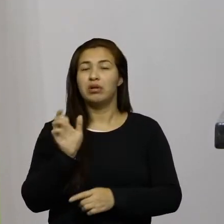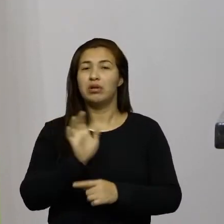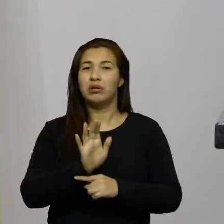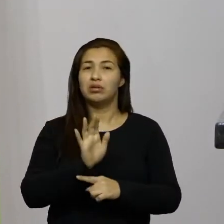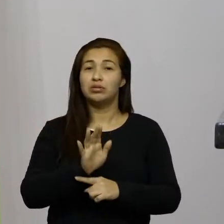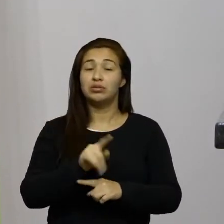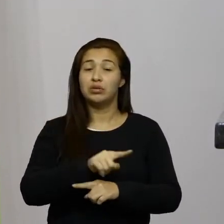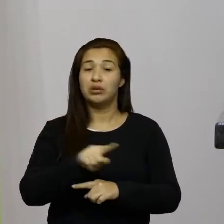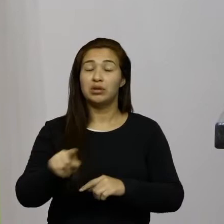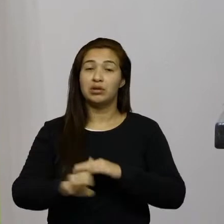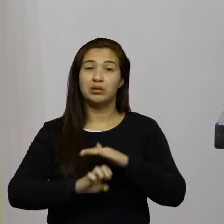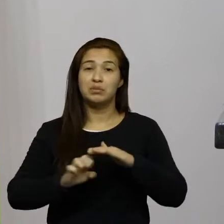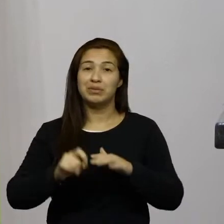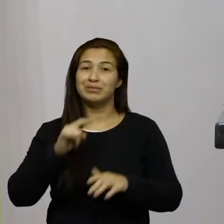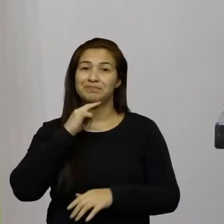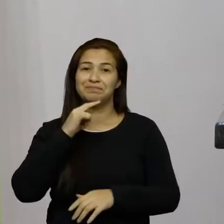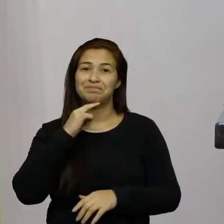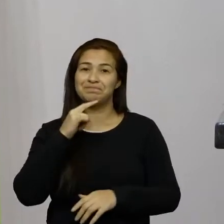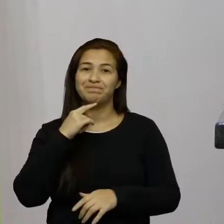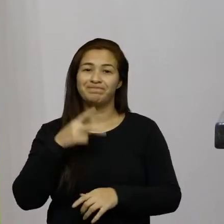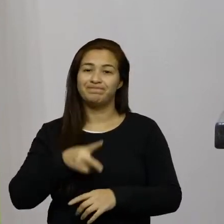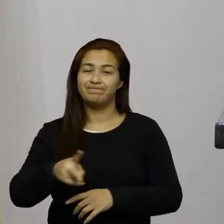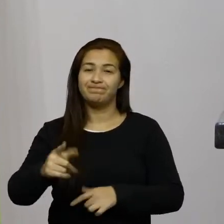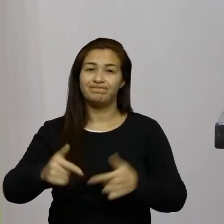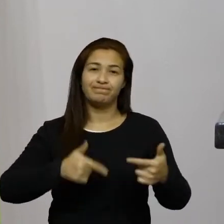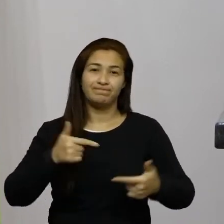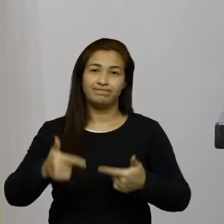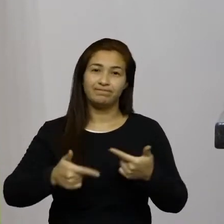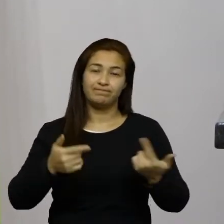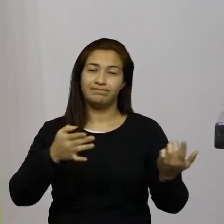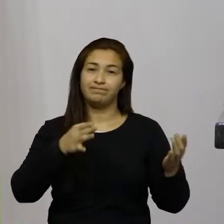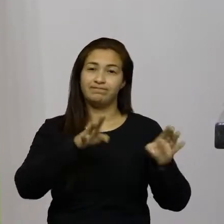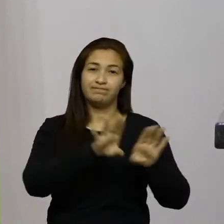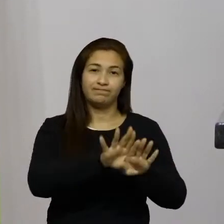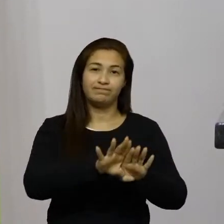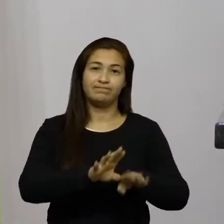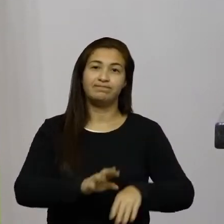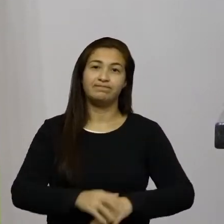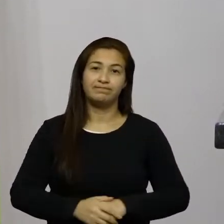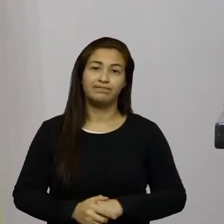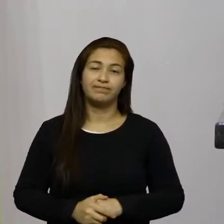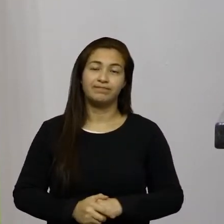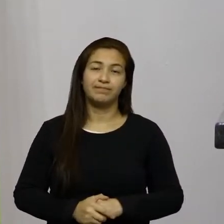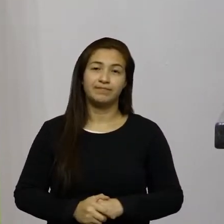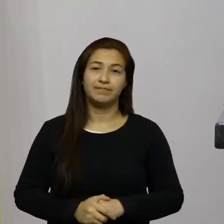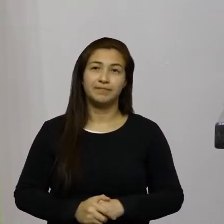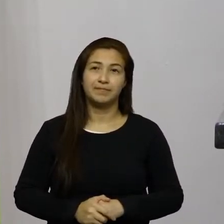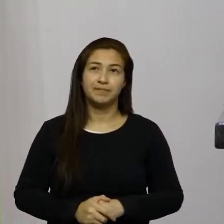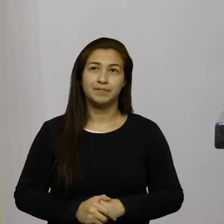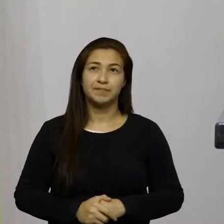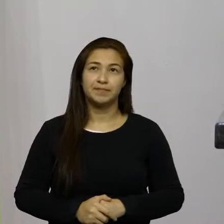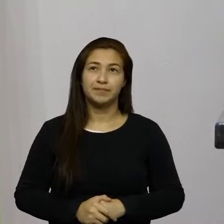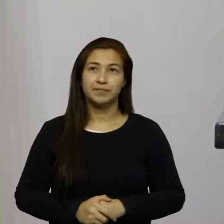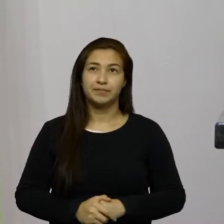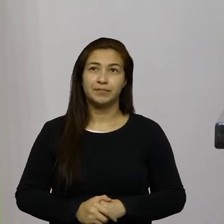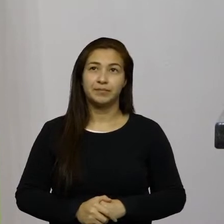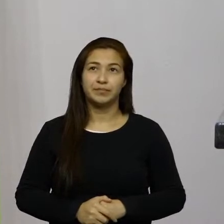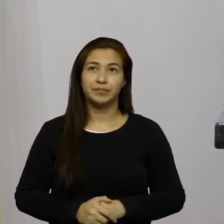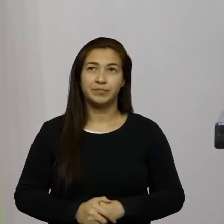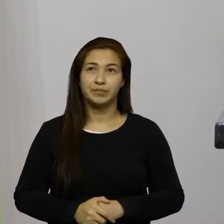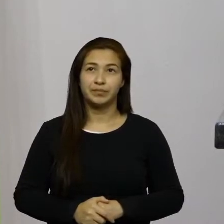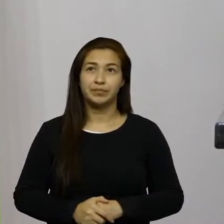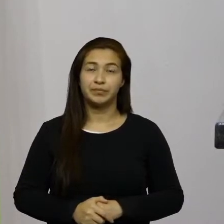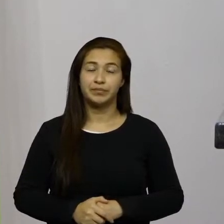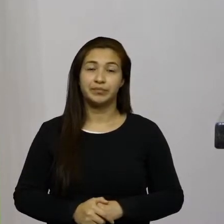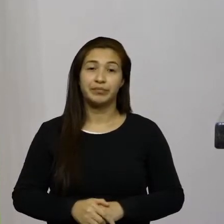conseguiram se sustentar e fecharam suas portas parabenizar os